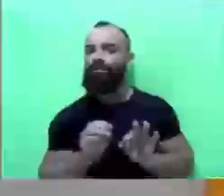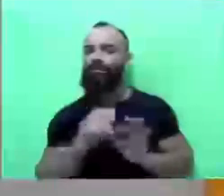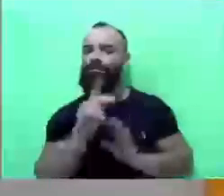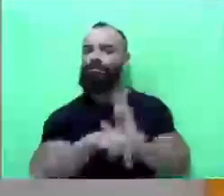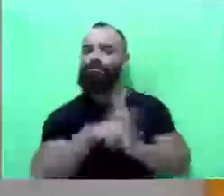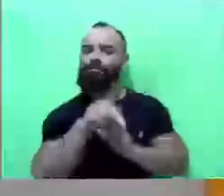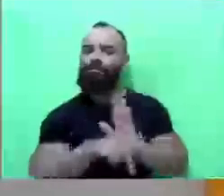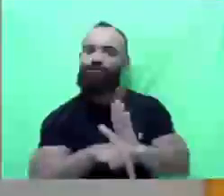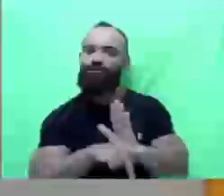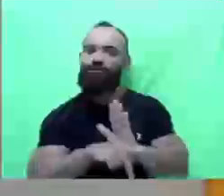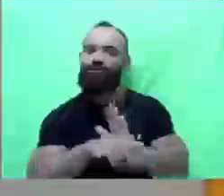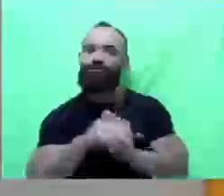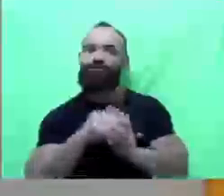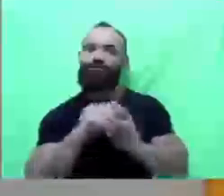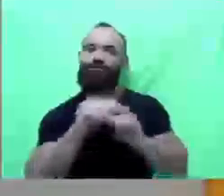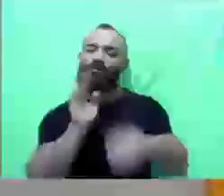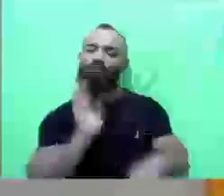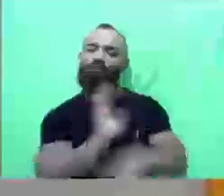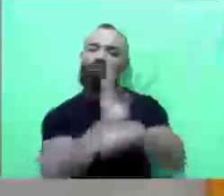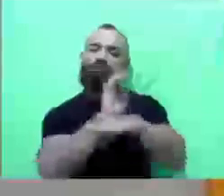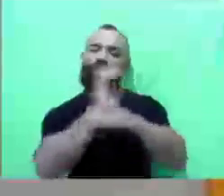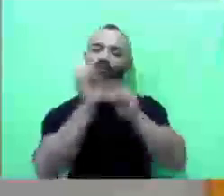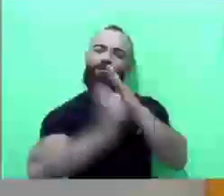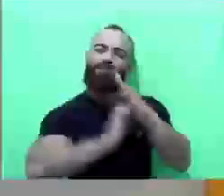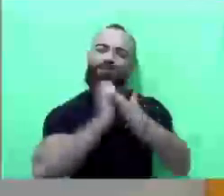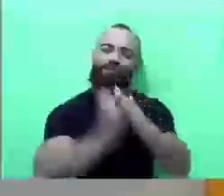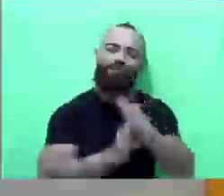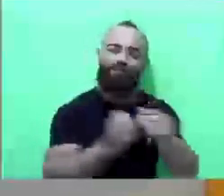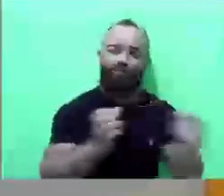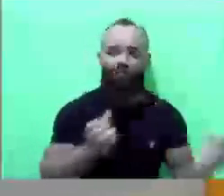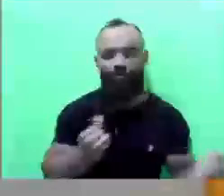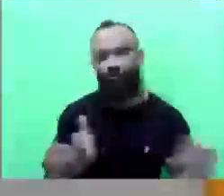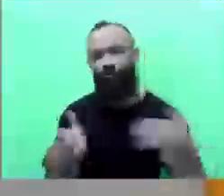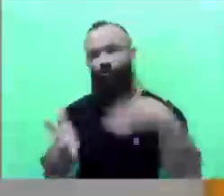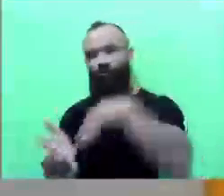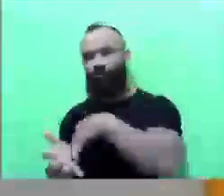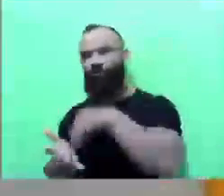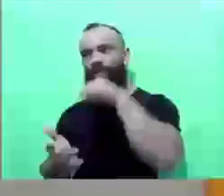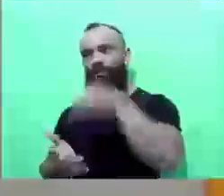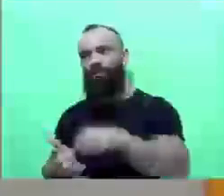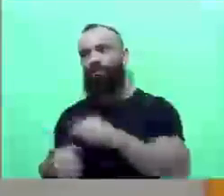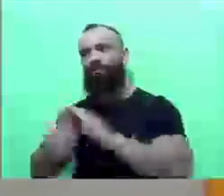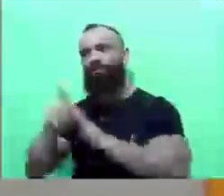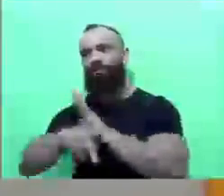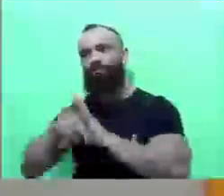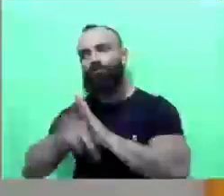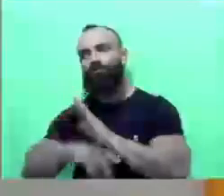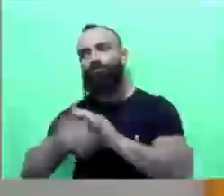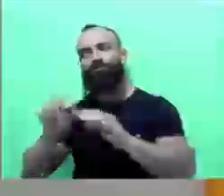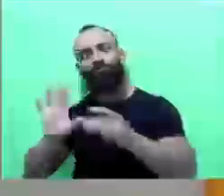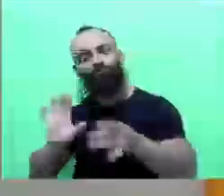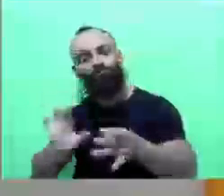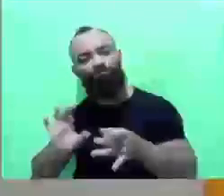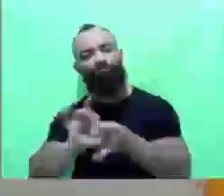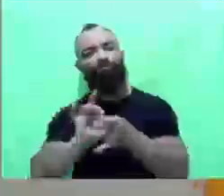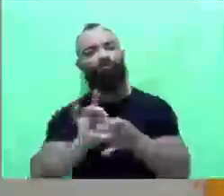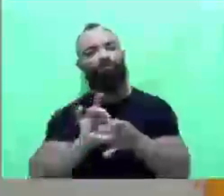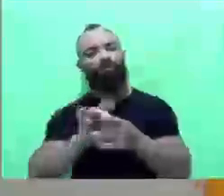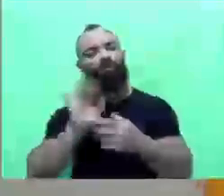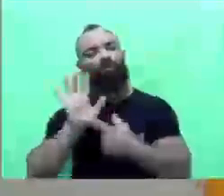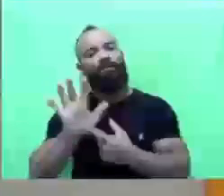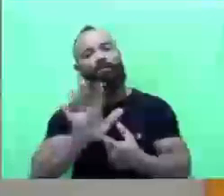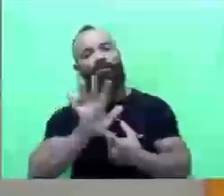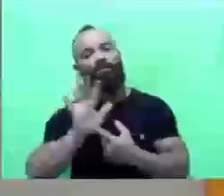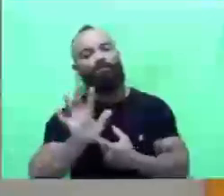empresas que vão vir para ajudar o projeto para poderem aderir e também ter algo para estar mostrando em